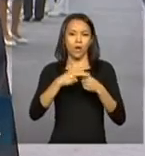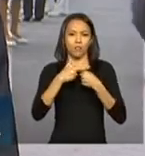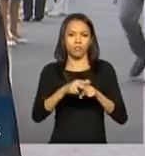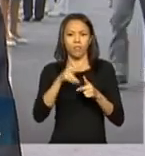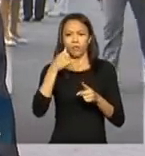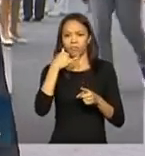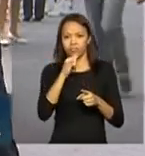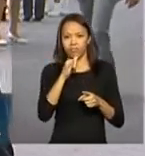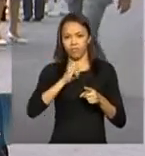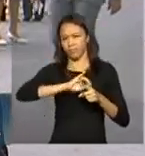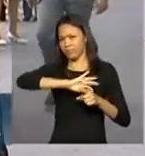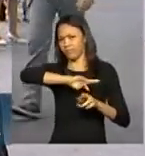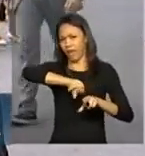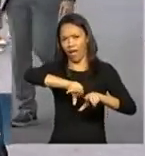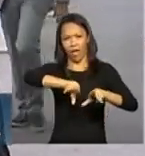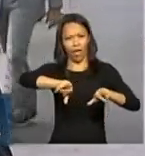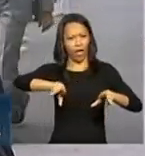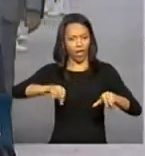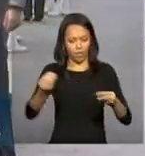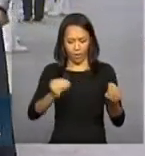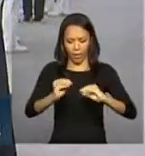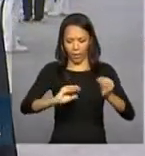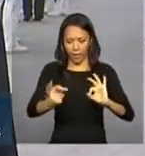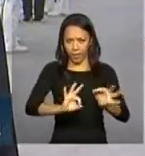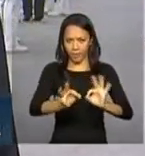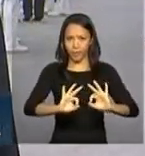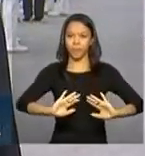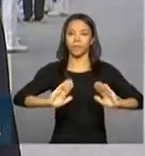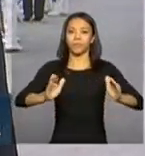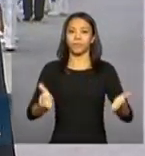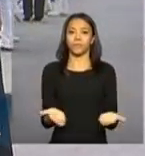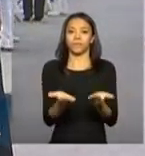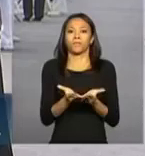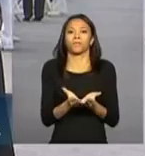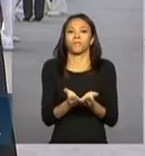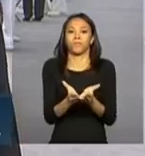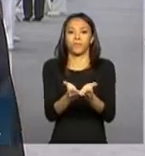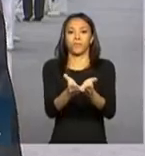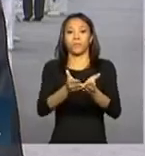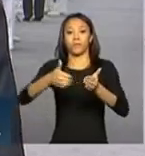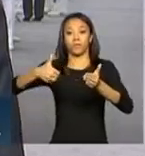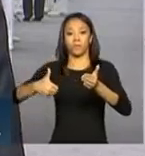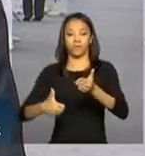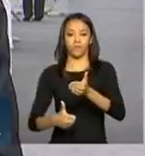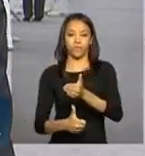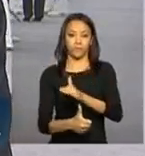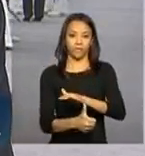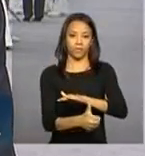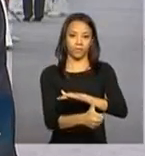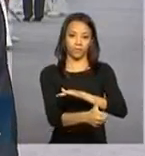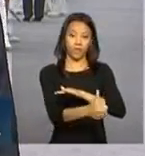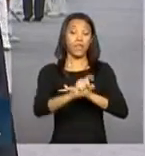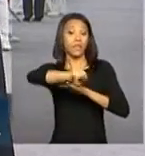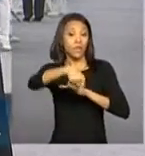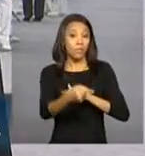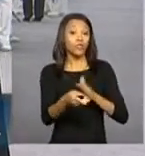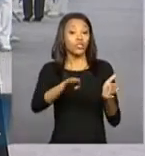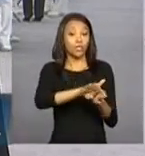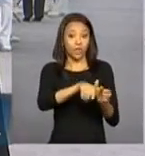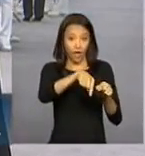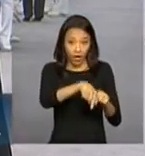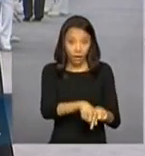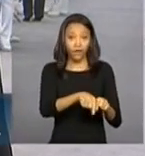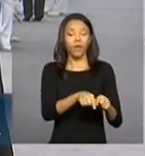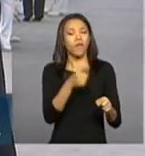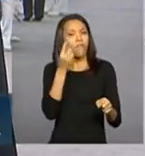e sistemas que entram na composição dos submarinos. Depois que os submarinos passam aqui pelo estaleiro, eles podem